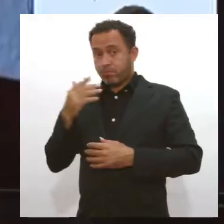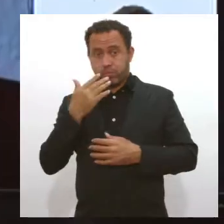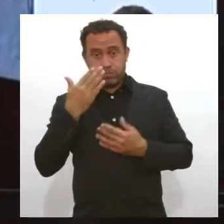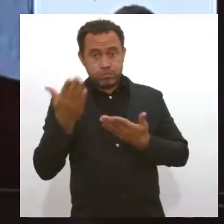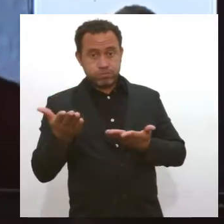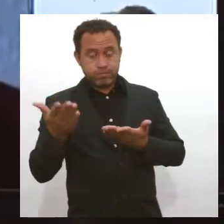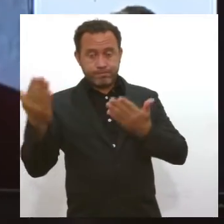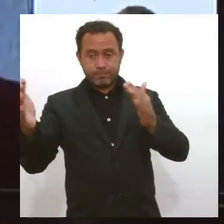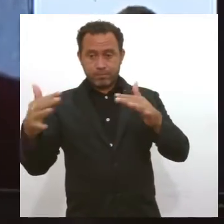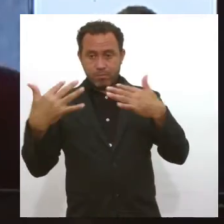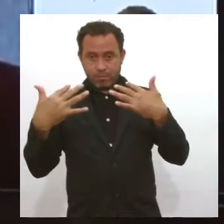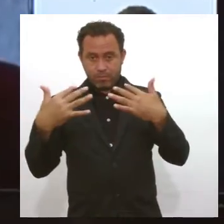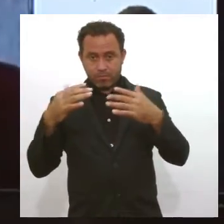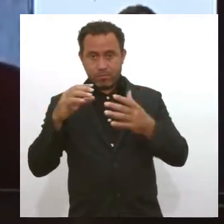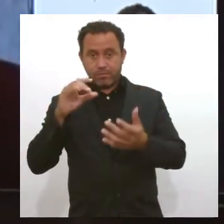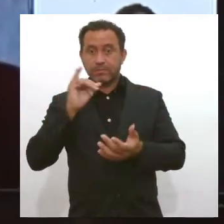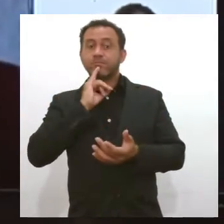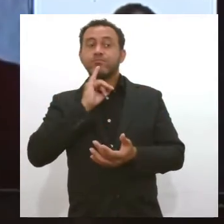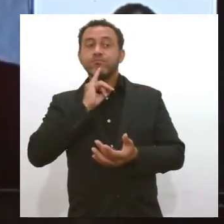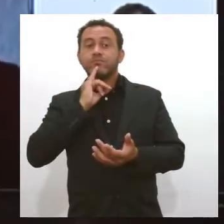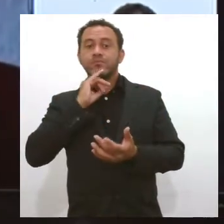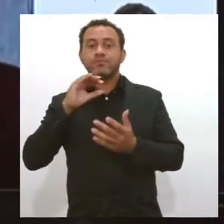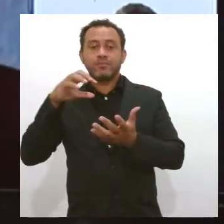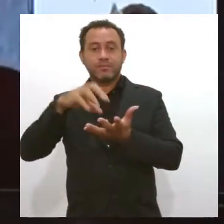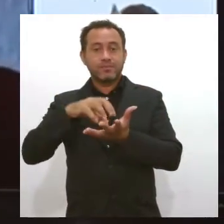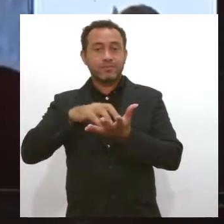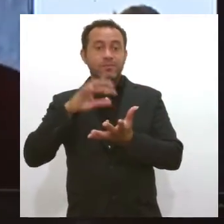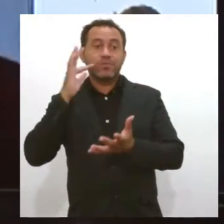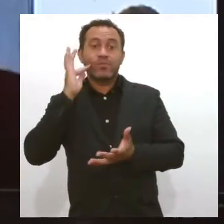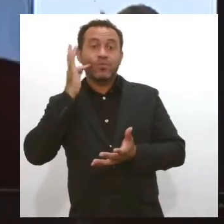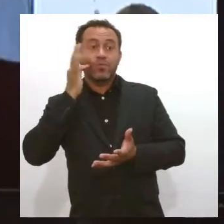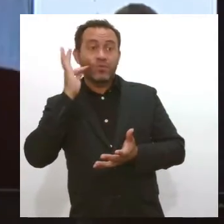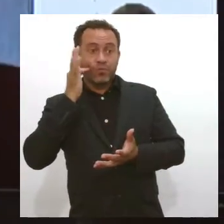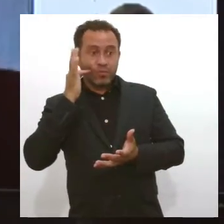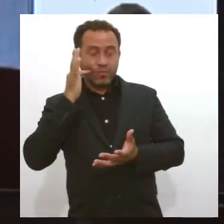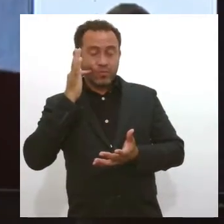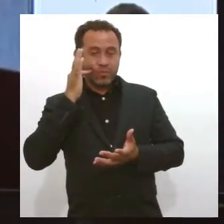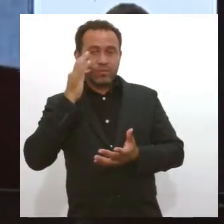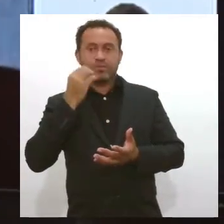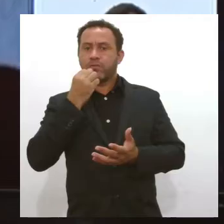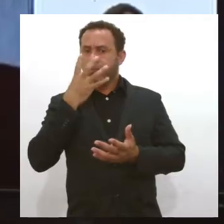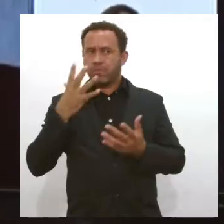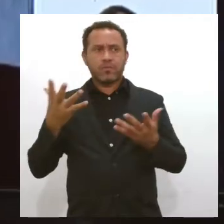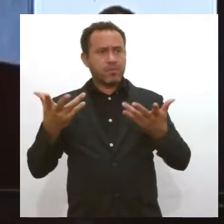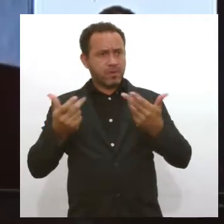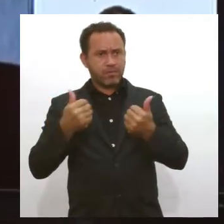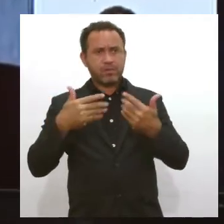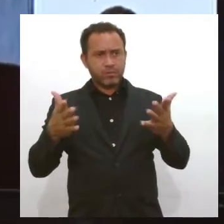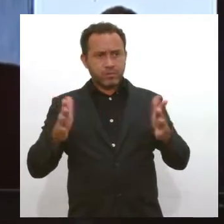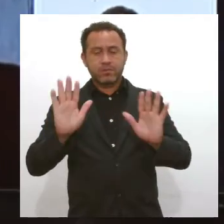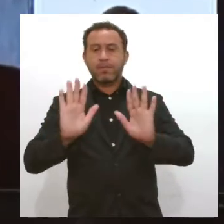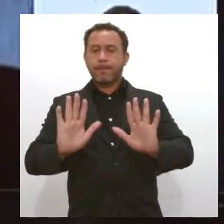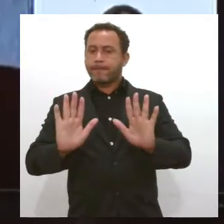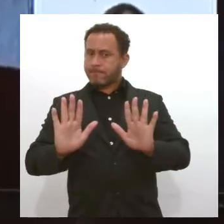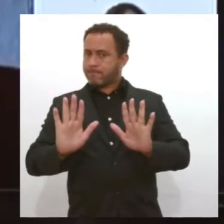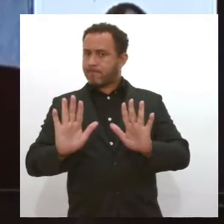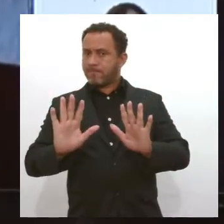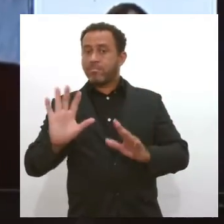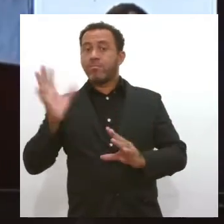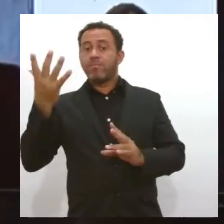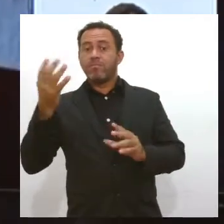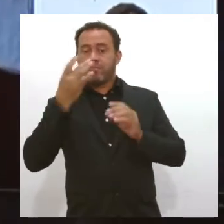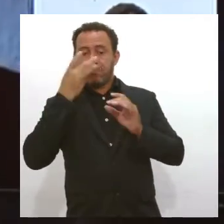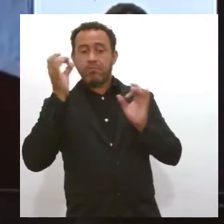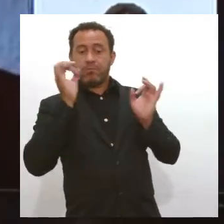central de abastecimento de Itabaiana. O parlamentar afirmou que a CEASA foi uma ideia fantástica, mas em sua opinião, a obra está